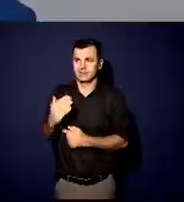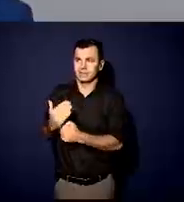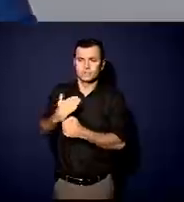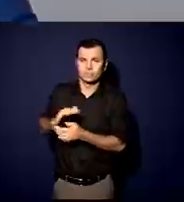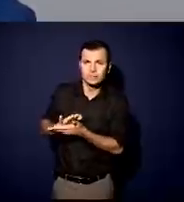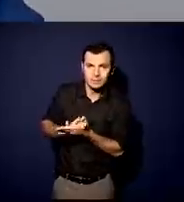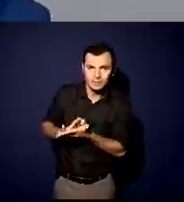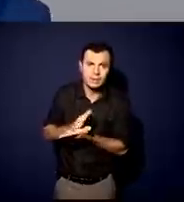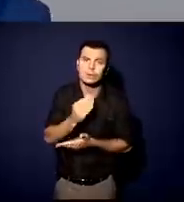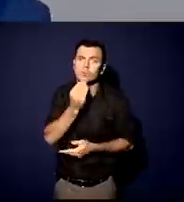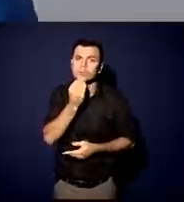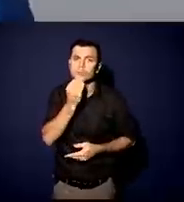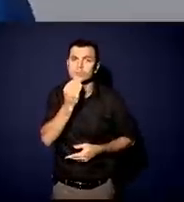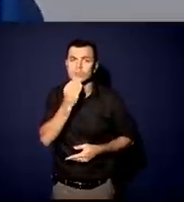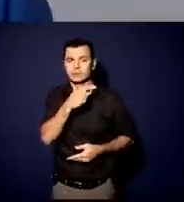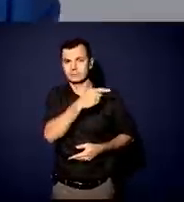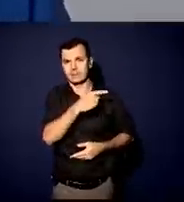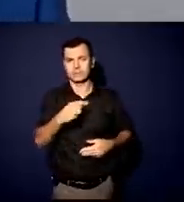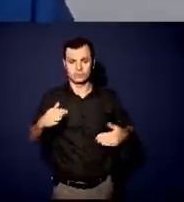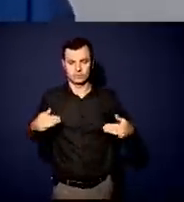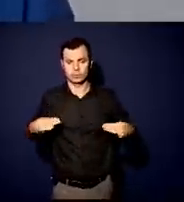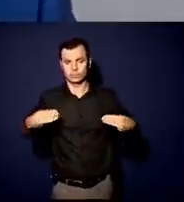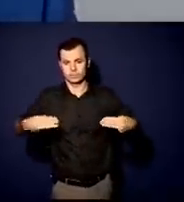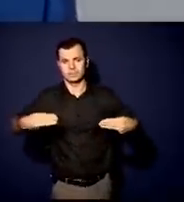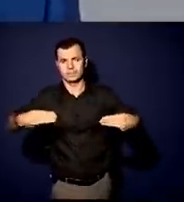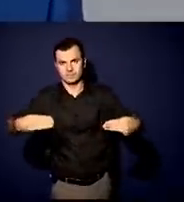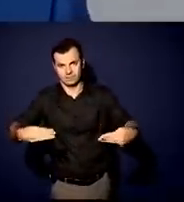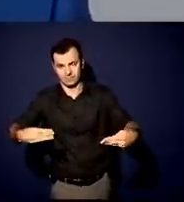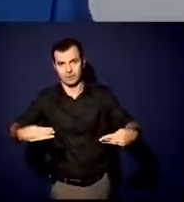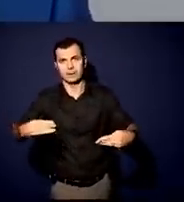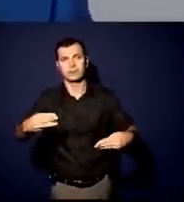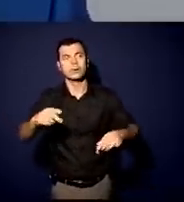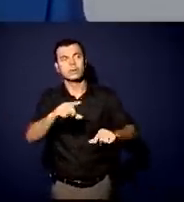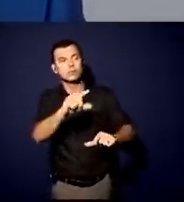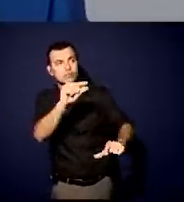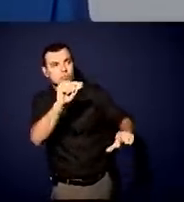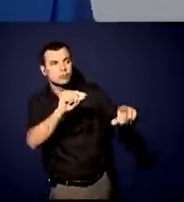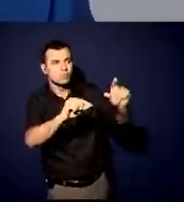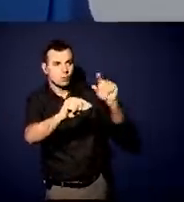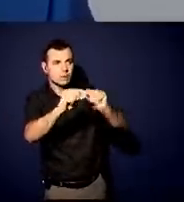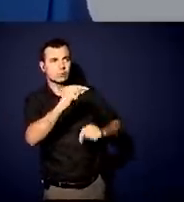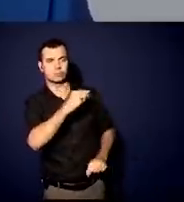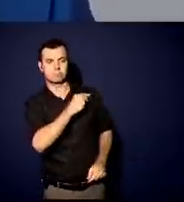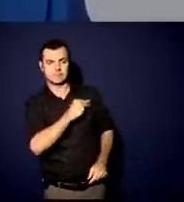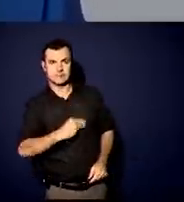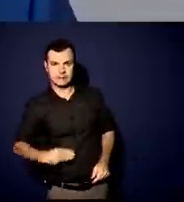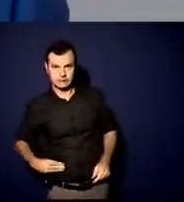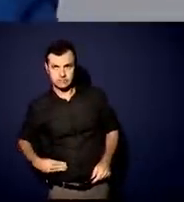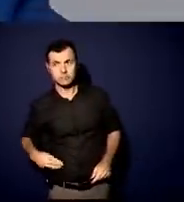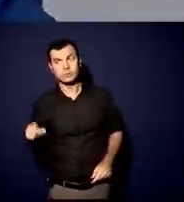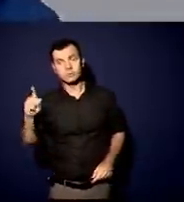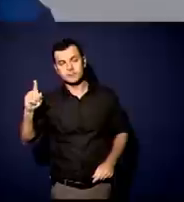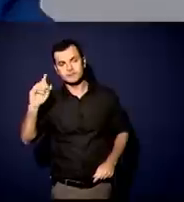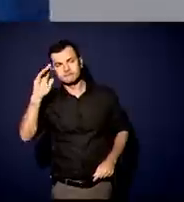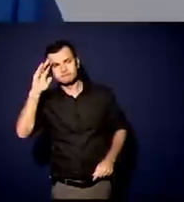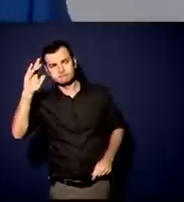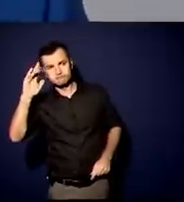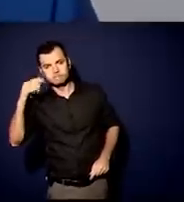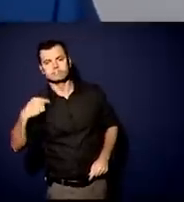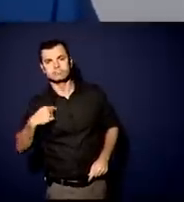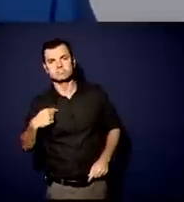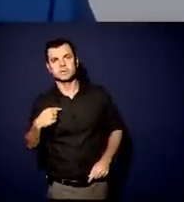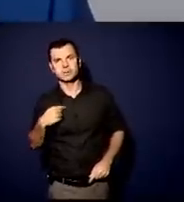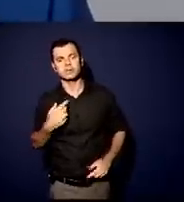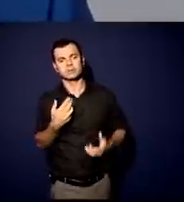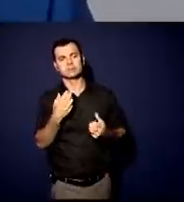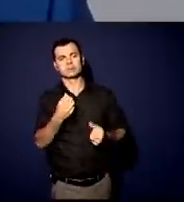teria tido a oportunidade de estar no Ministério, ele teve uma visão diferente na hora de constituir ministros e me segurou, me sustentou